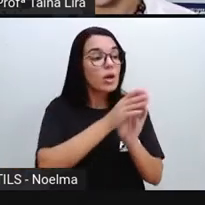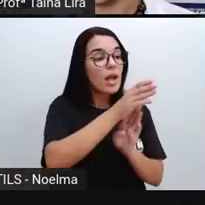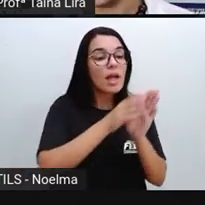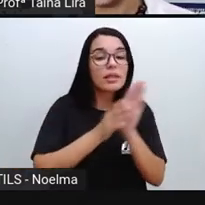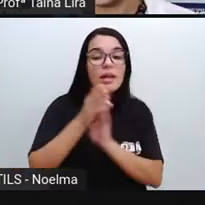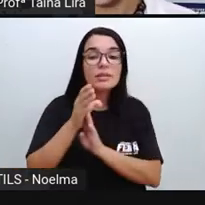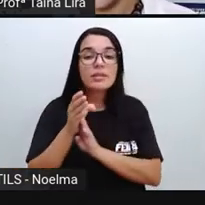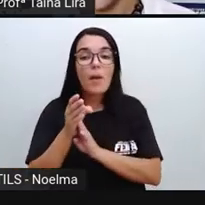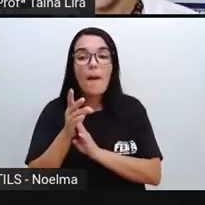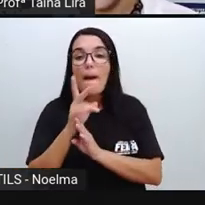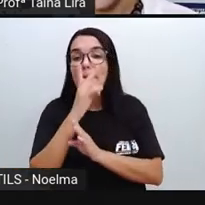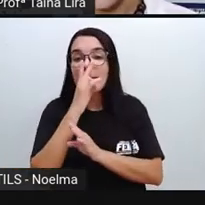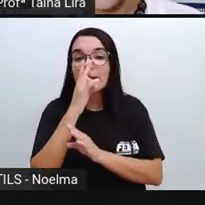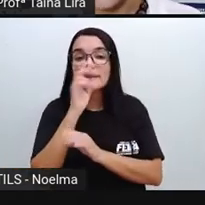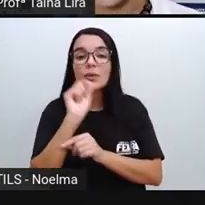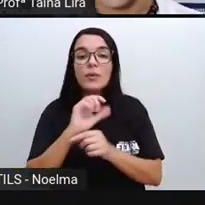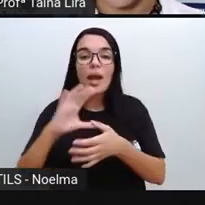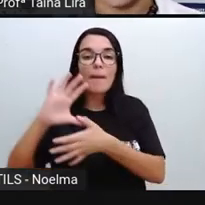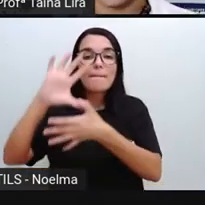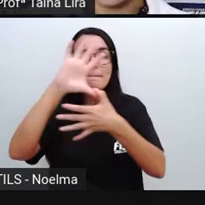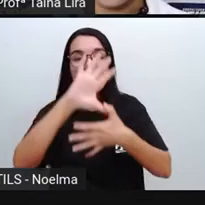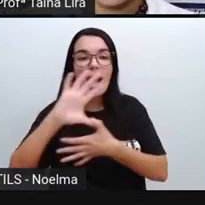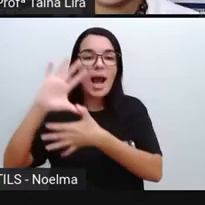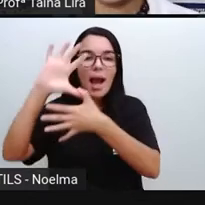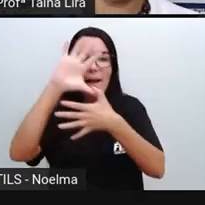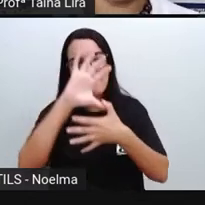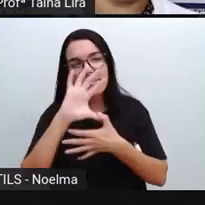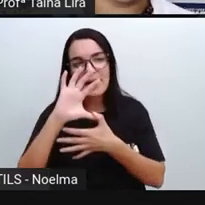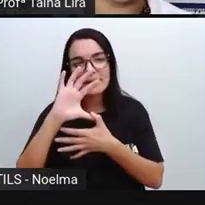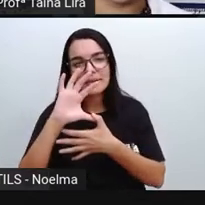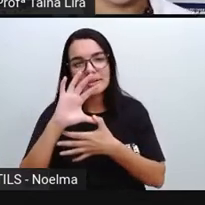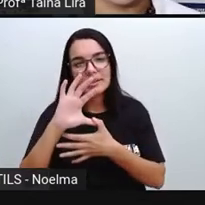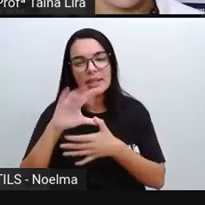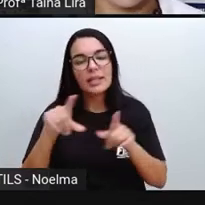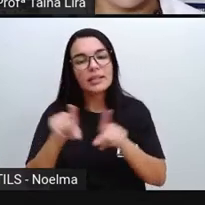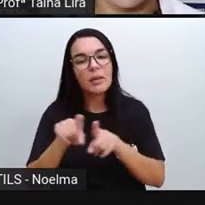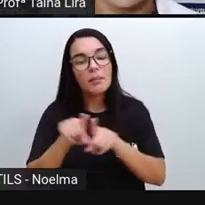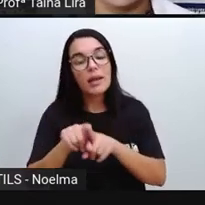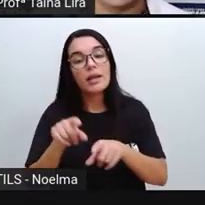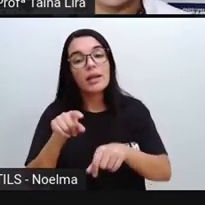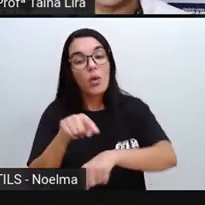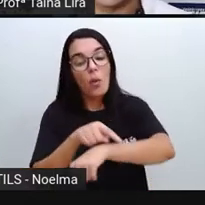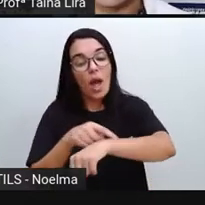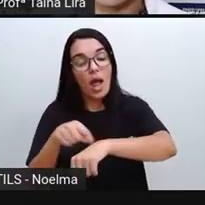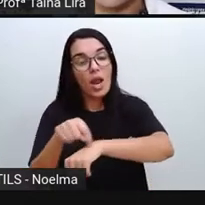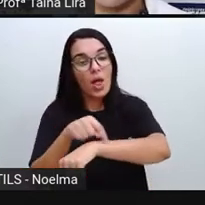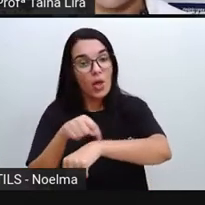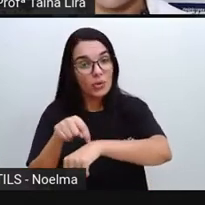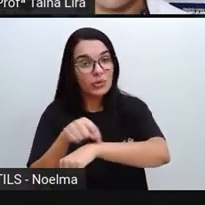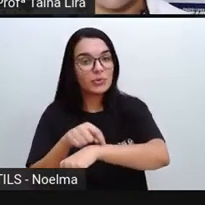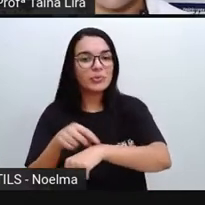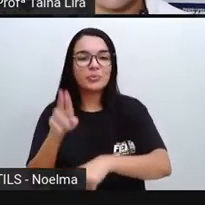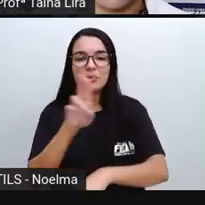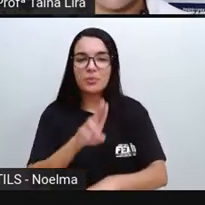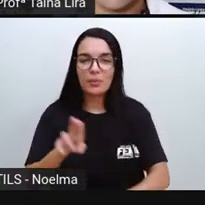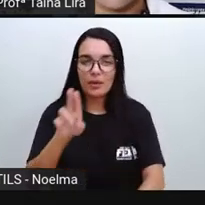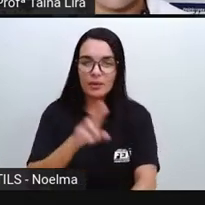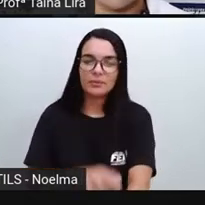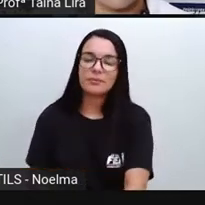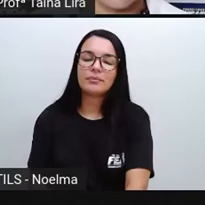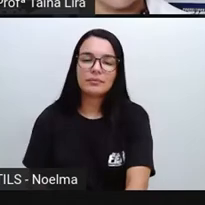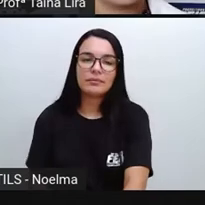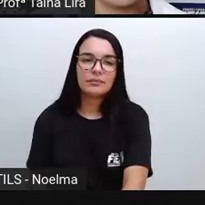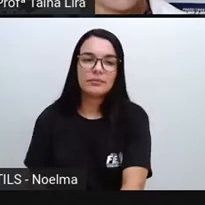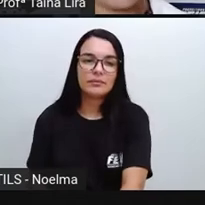como mapa, calendário e relógio. Nós já vimos aqui, né? Já falamos um pouquinho sobre a